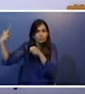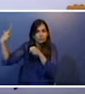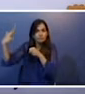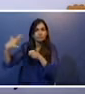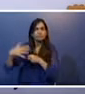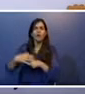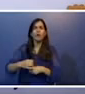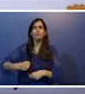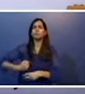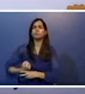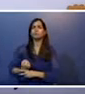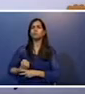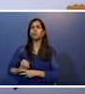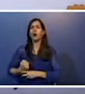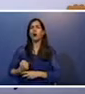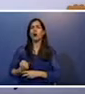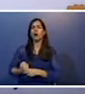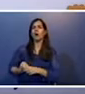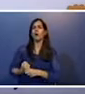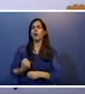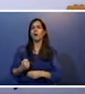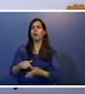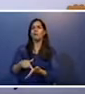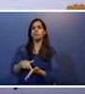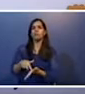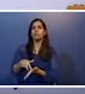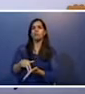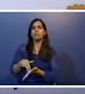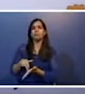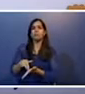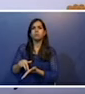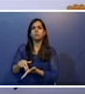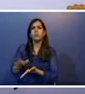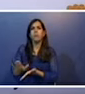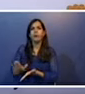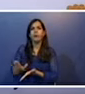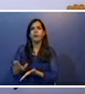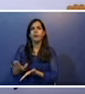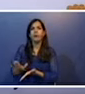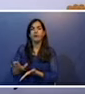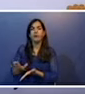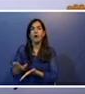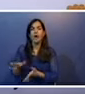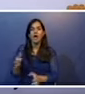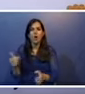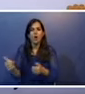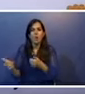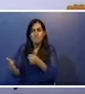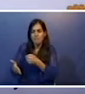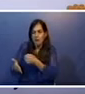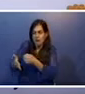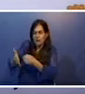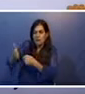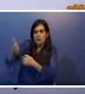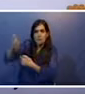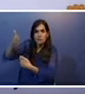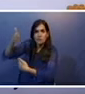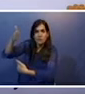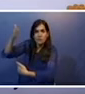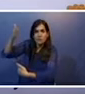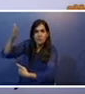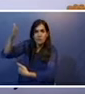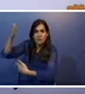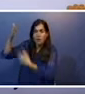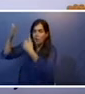Assim que dobra a esquina, diminui o passo até parar. Encosta-se a uma parede. Por ela